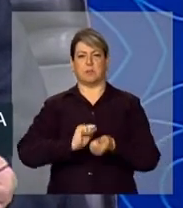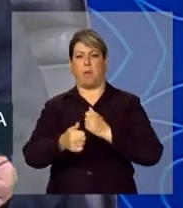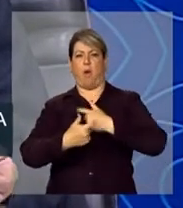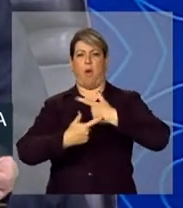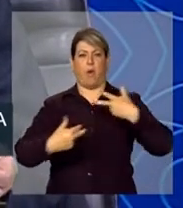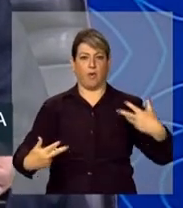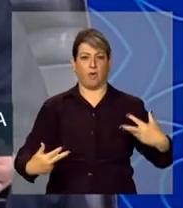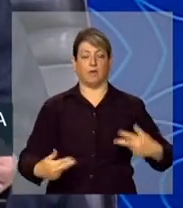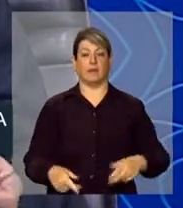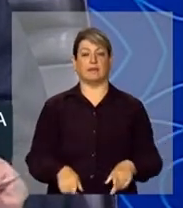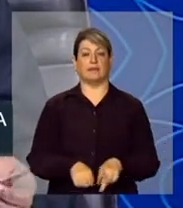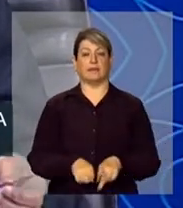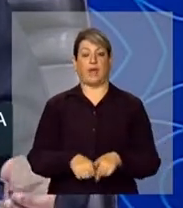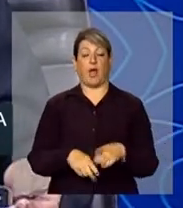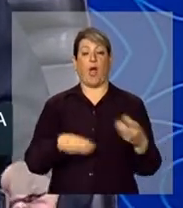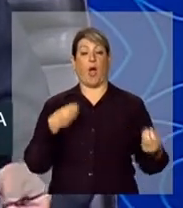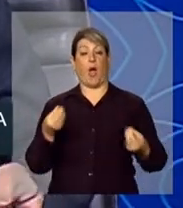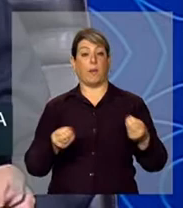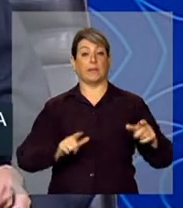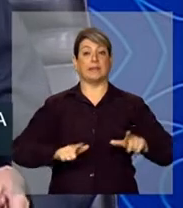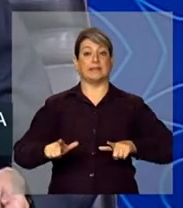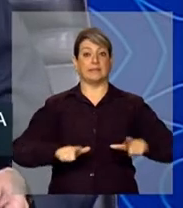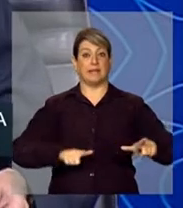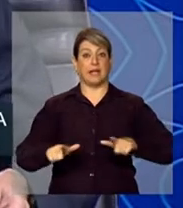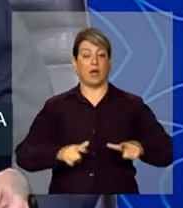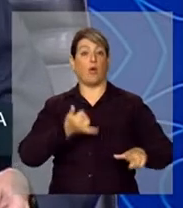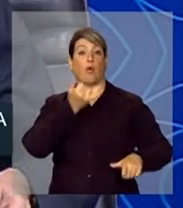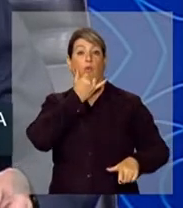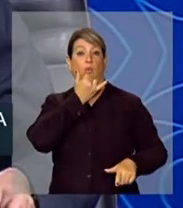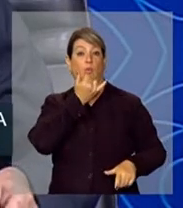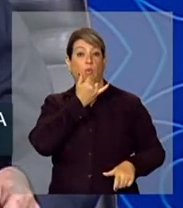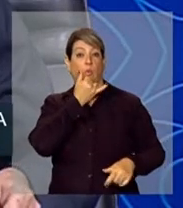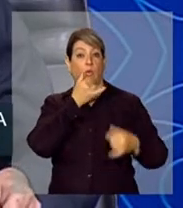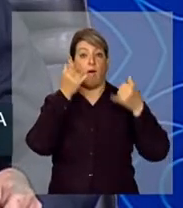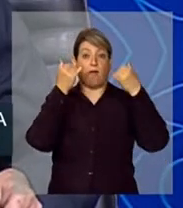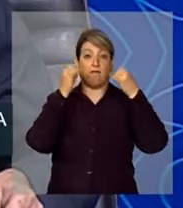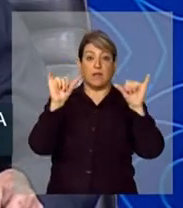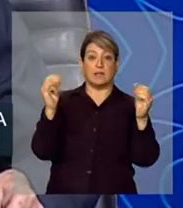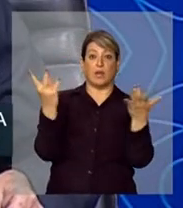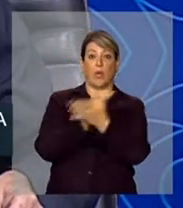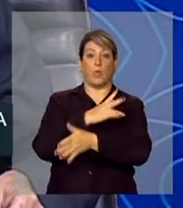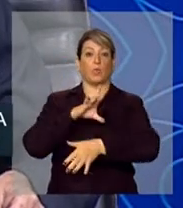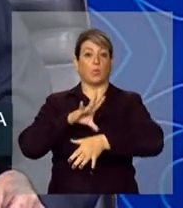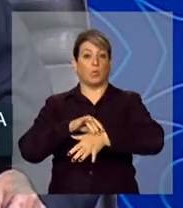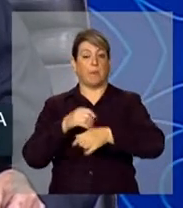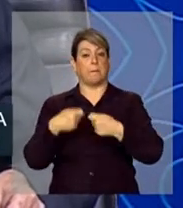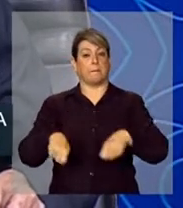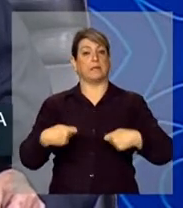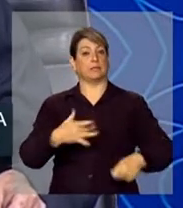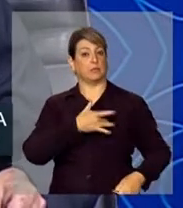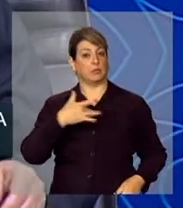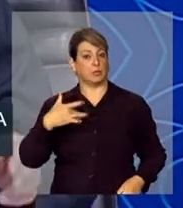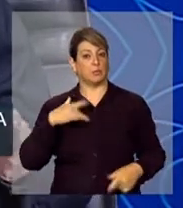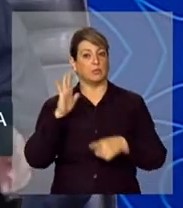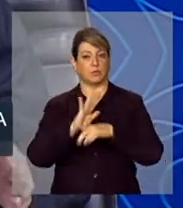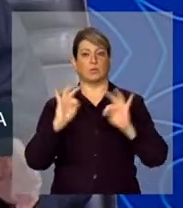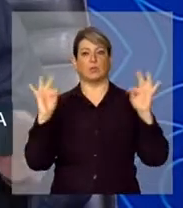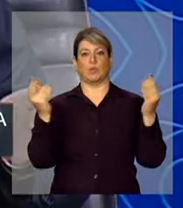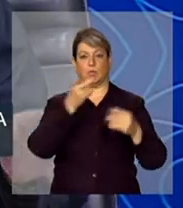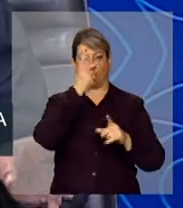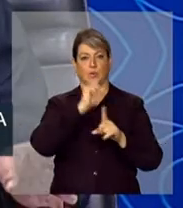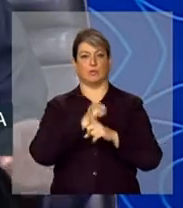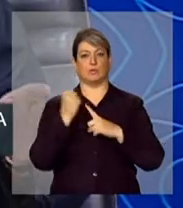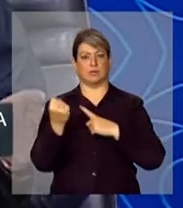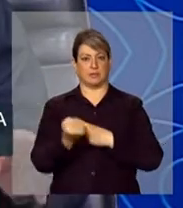atividade de prevenção da saúde para toda a população. Com a Sociedade